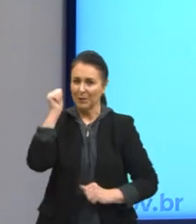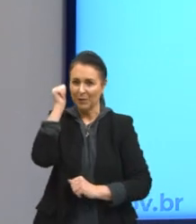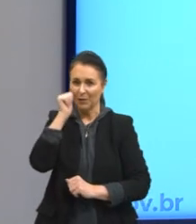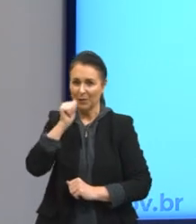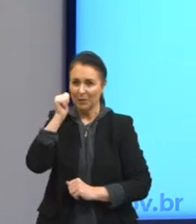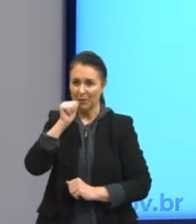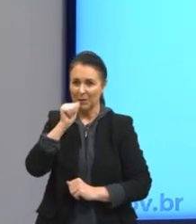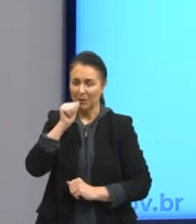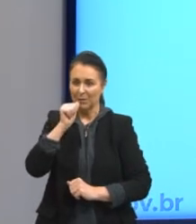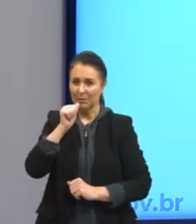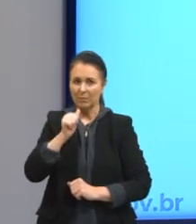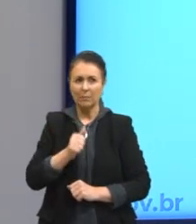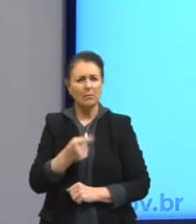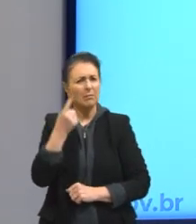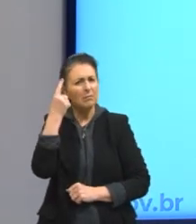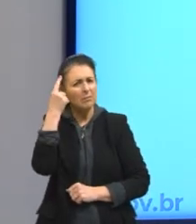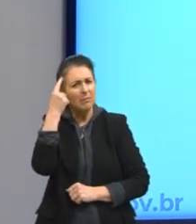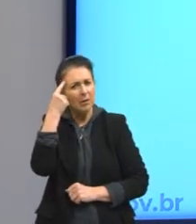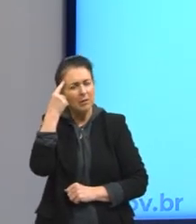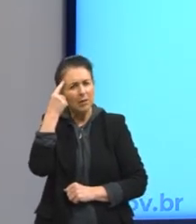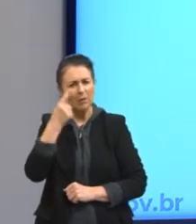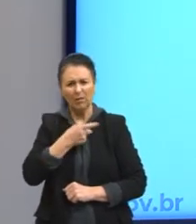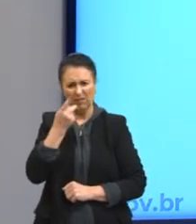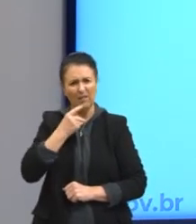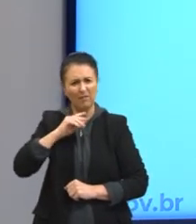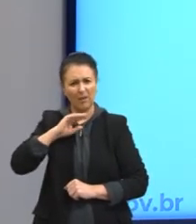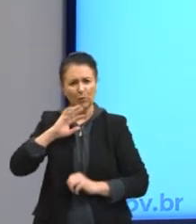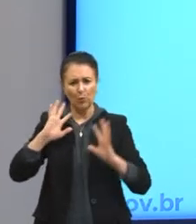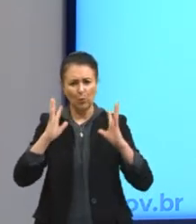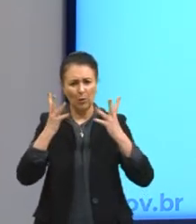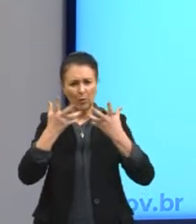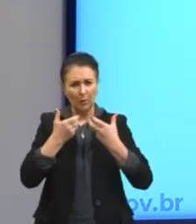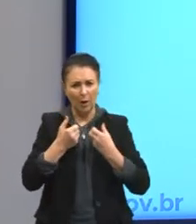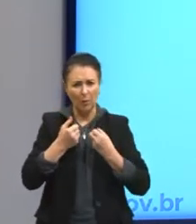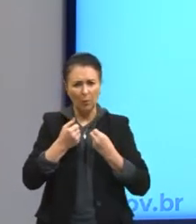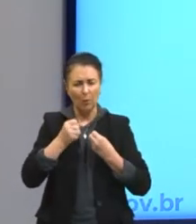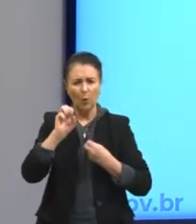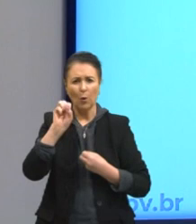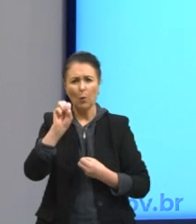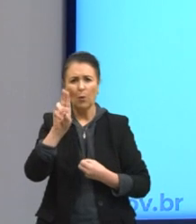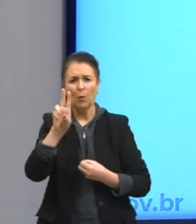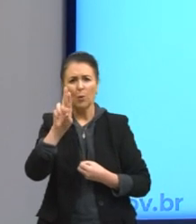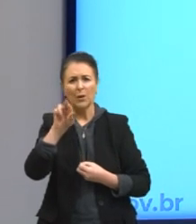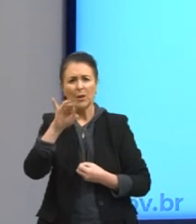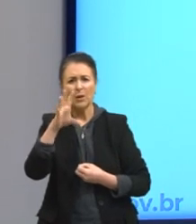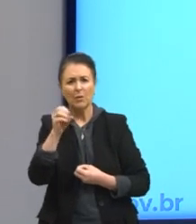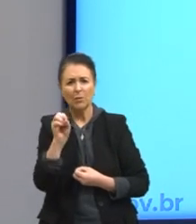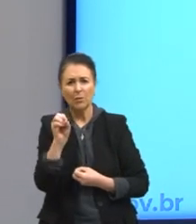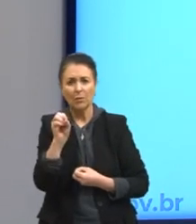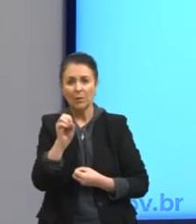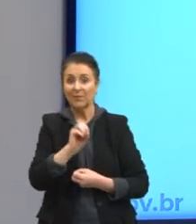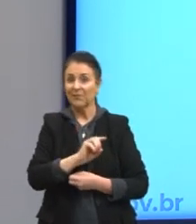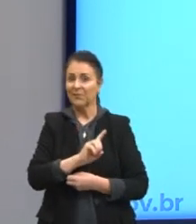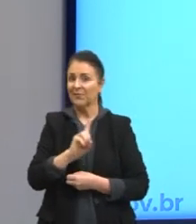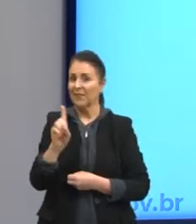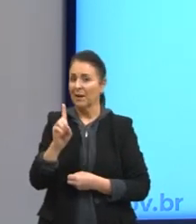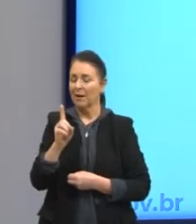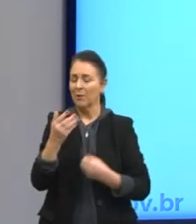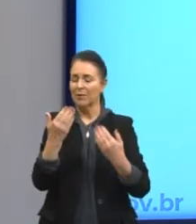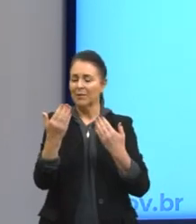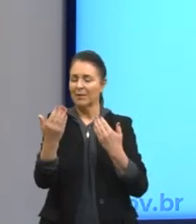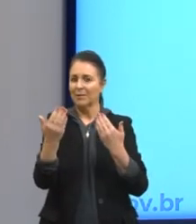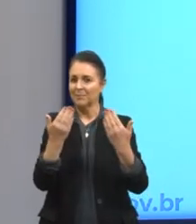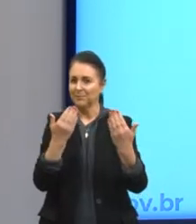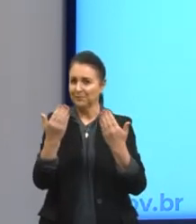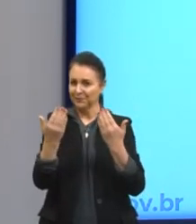achei que o poema estava falando sobre um animal, sobre um ouriço. Na verdade, não. Ele está comparando